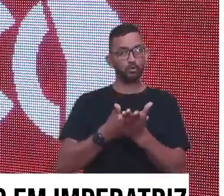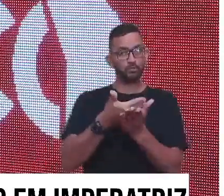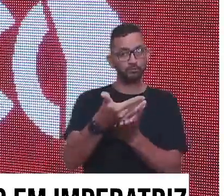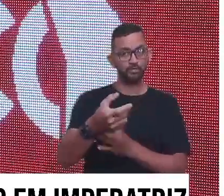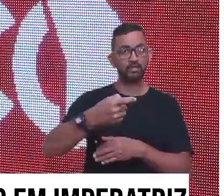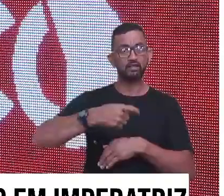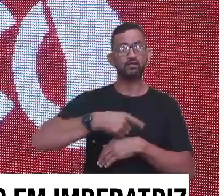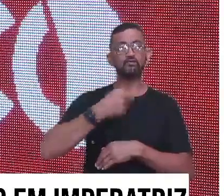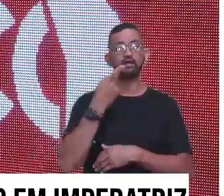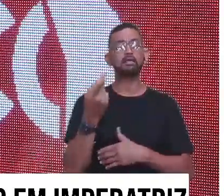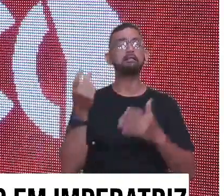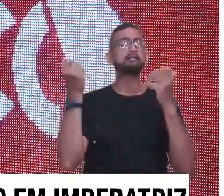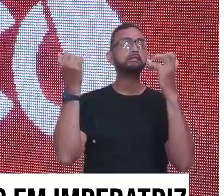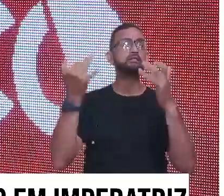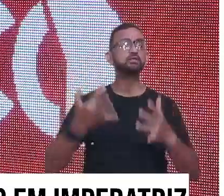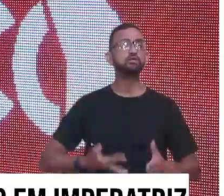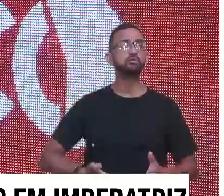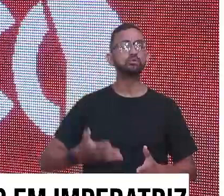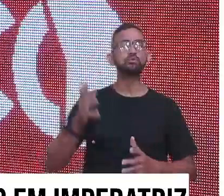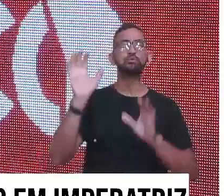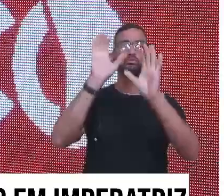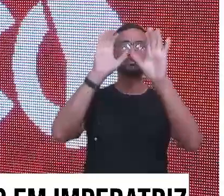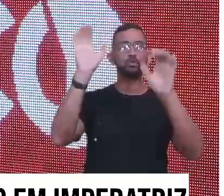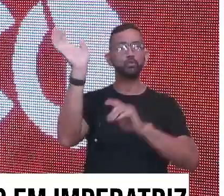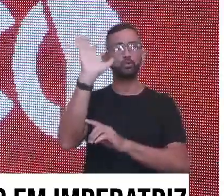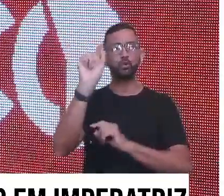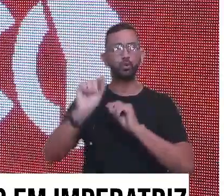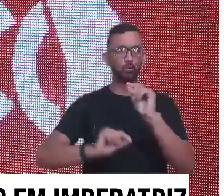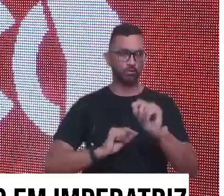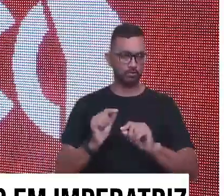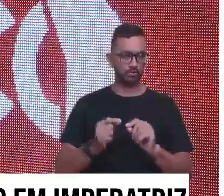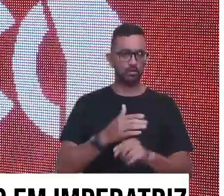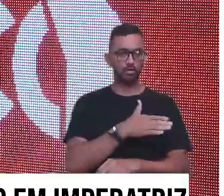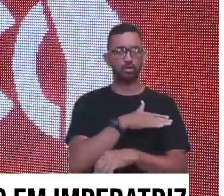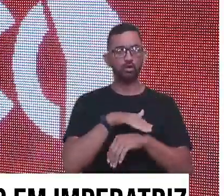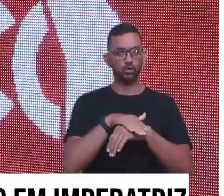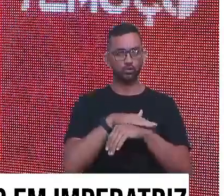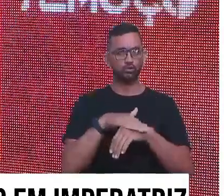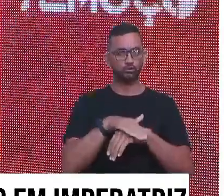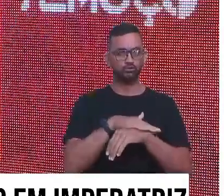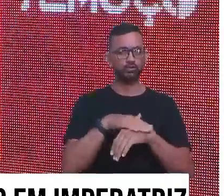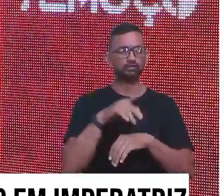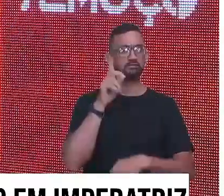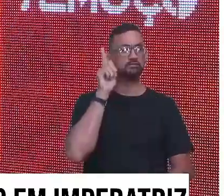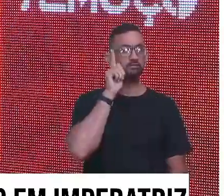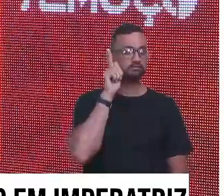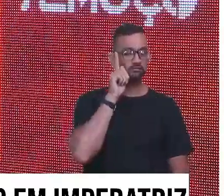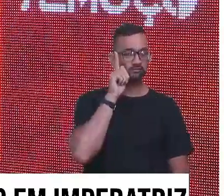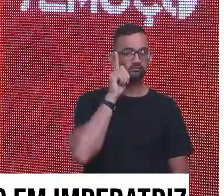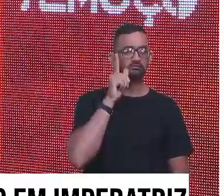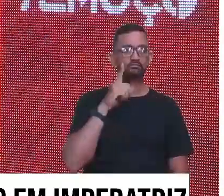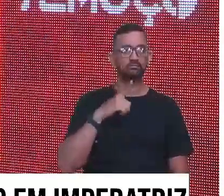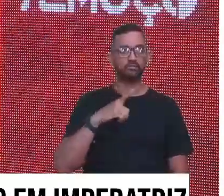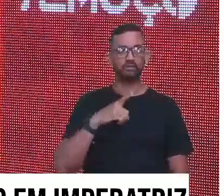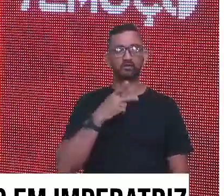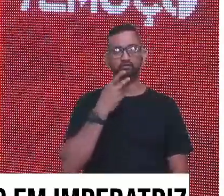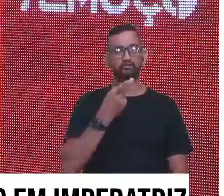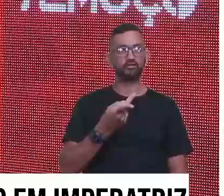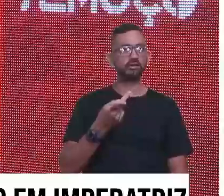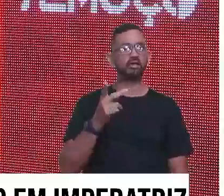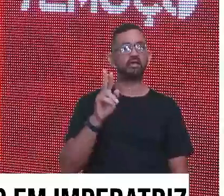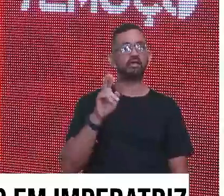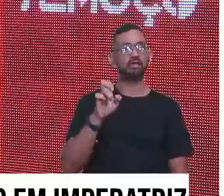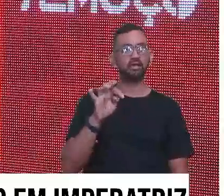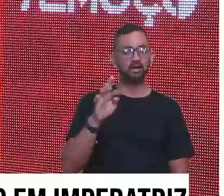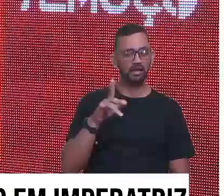A gente vai iniciar falando sobre a explicação meteorológica para tudo isso. Conversa agora com a Ananda Portilho, que está aqui com a gente. Ananda, já